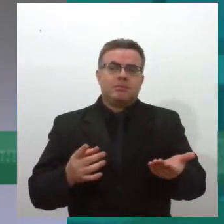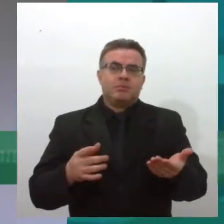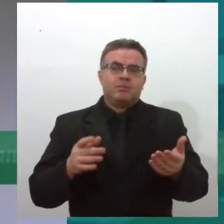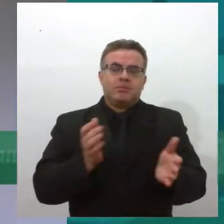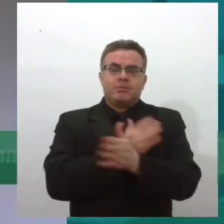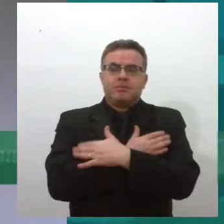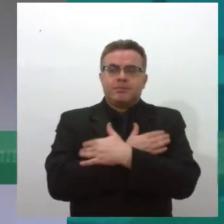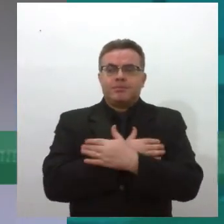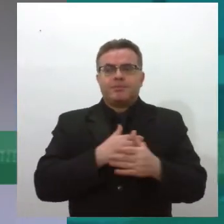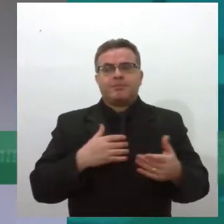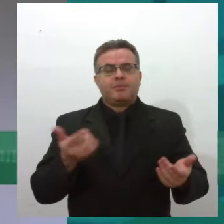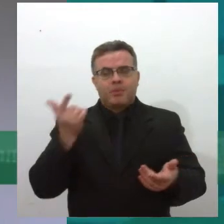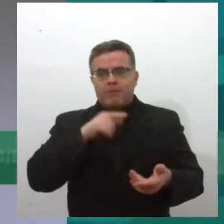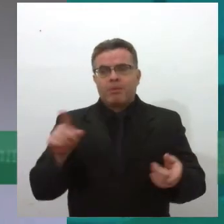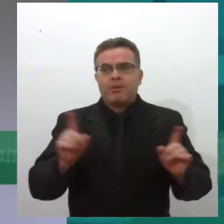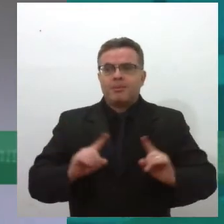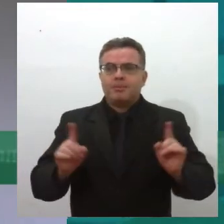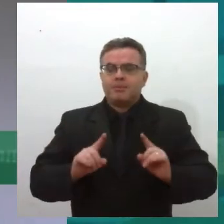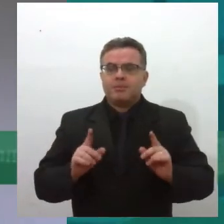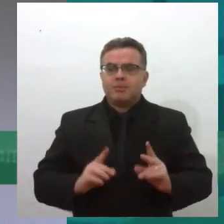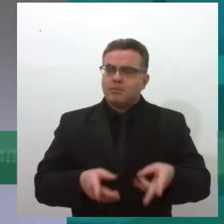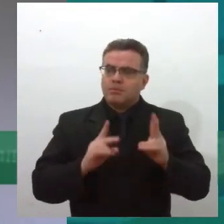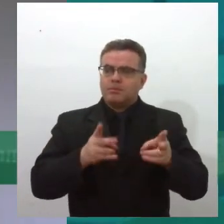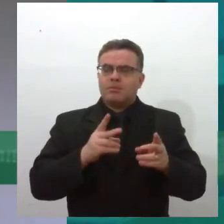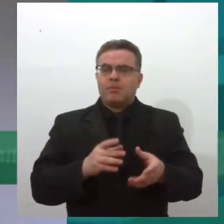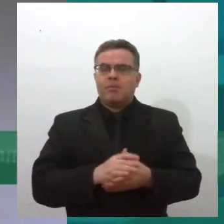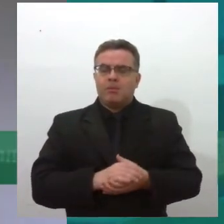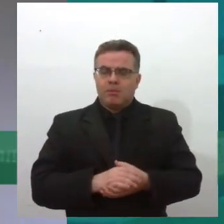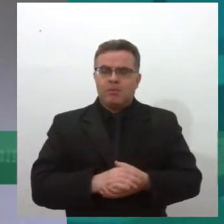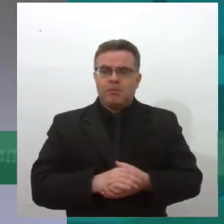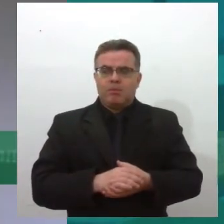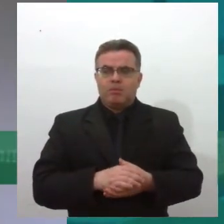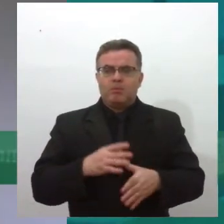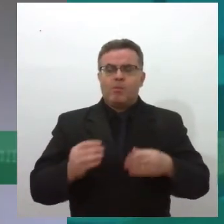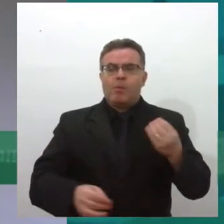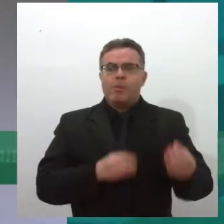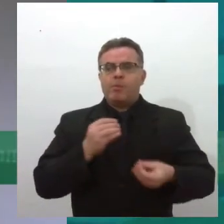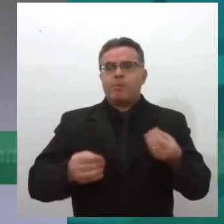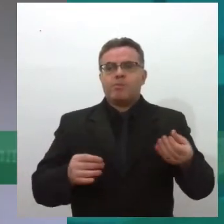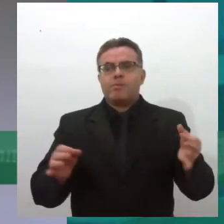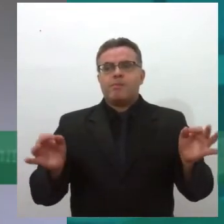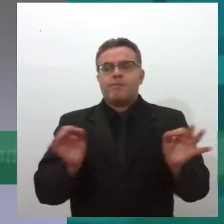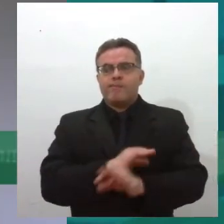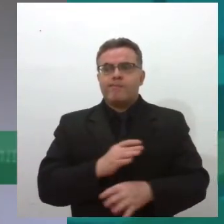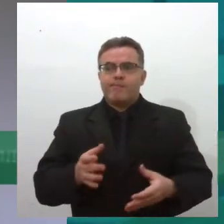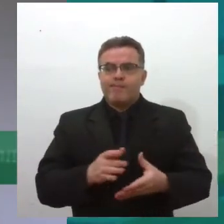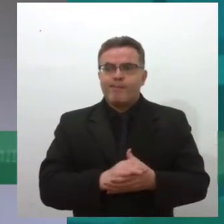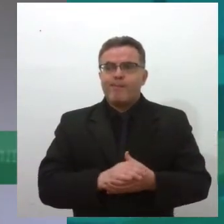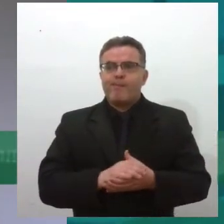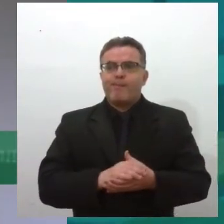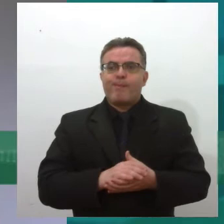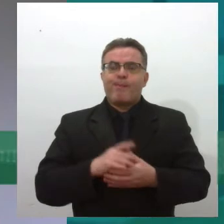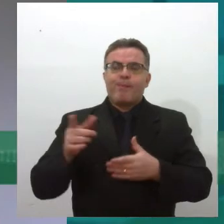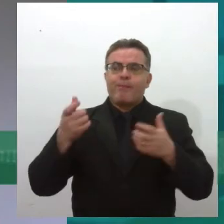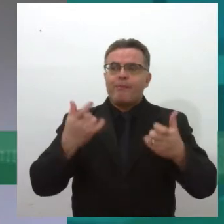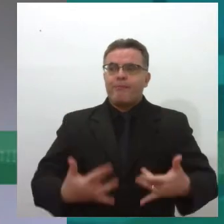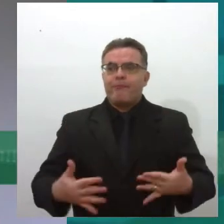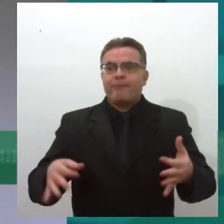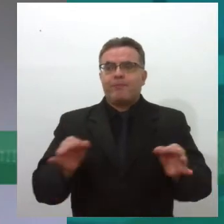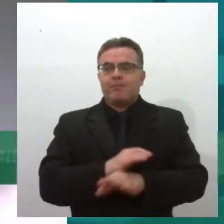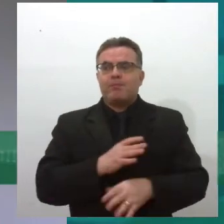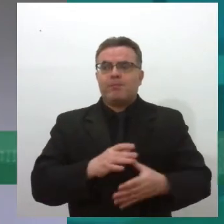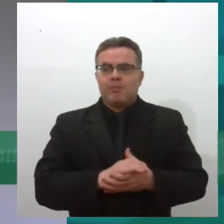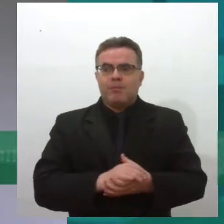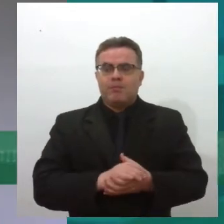conseguem se recolocar, né? E que relatam exatamente isso que a Priscila colocou para a gente, né? Quer dizer,